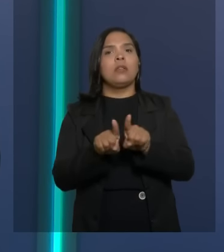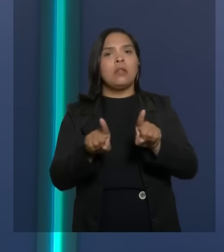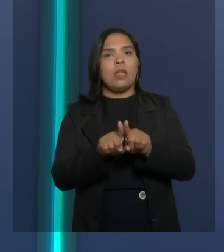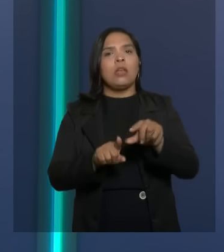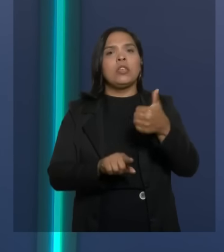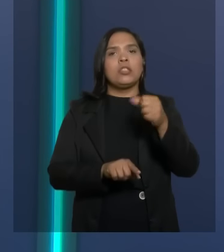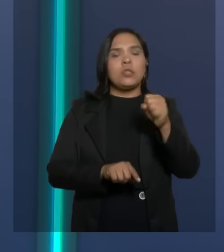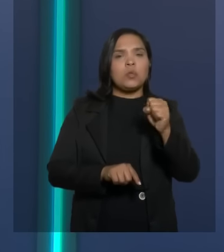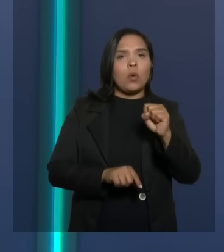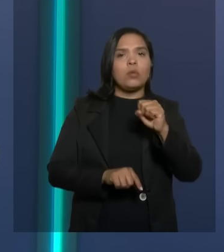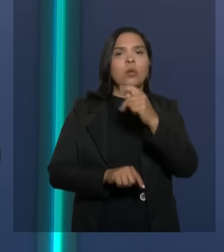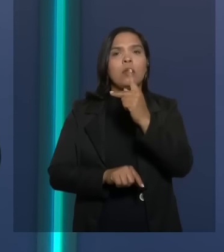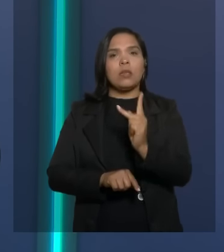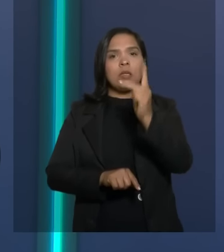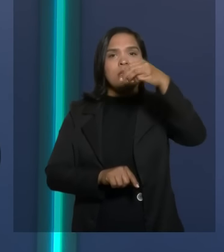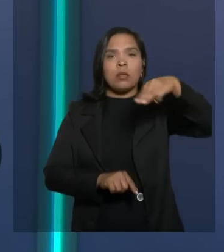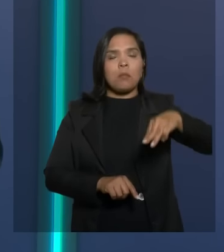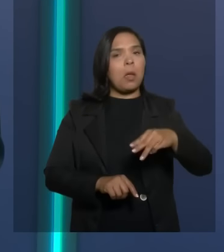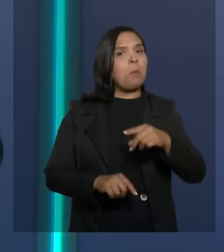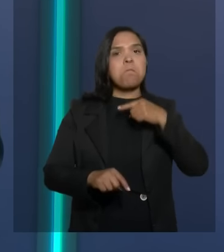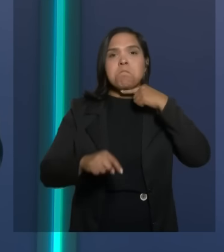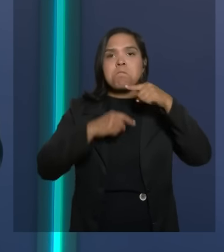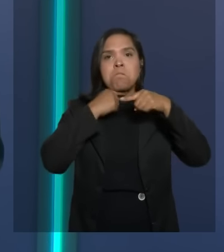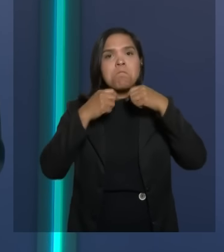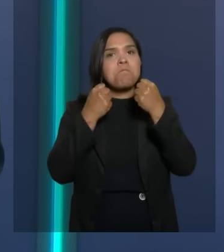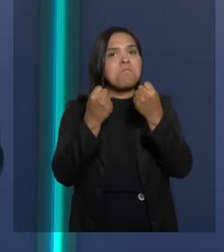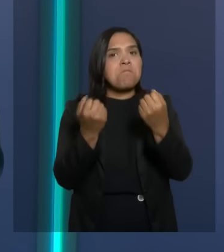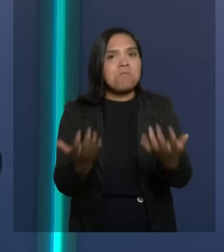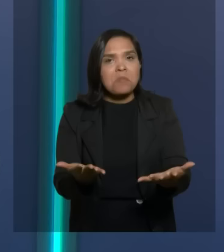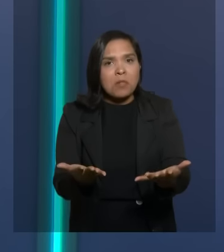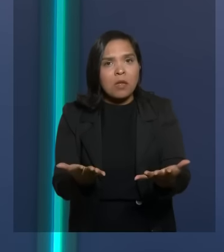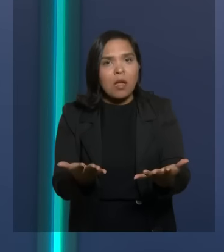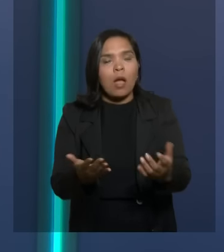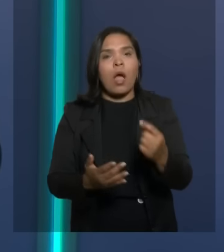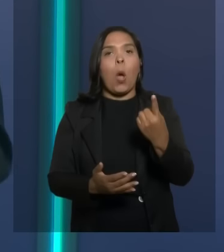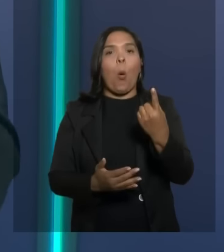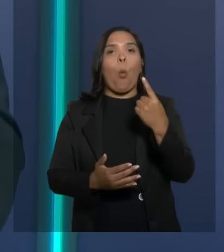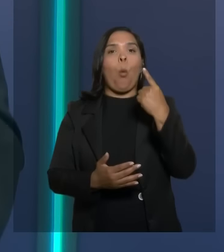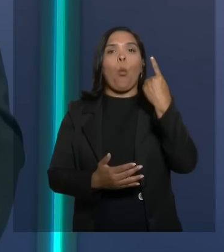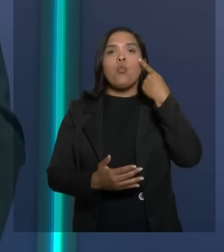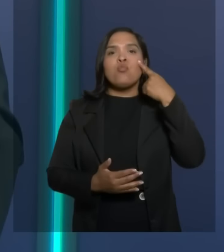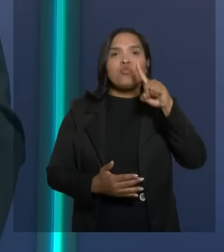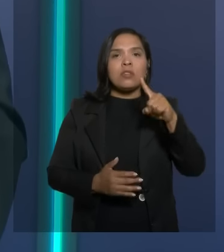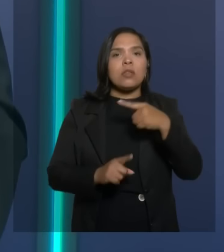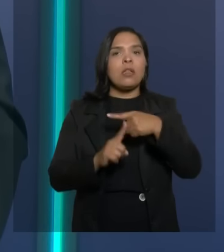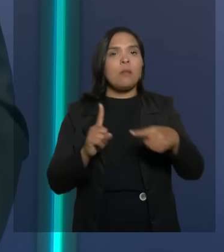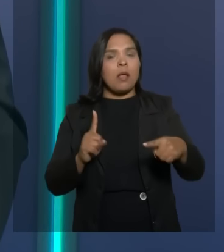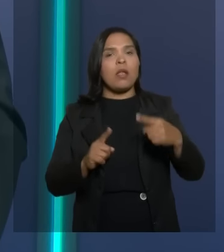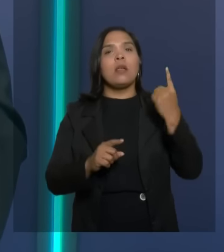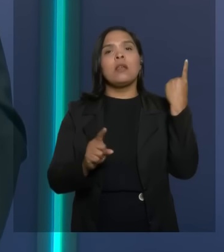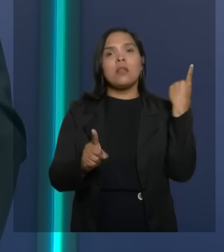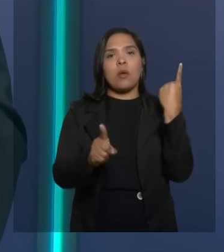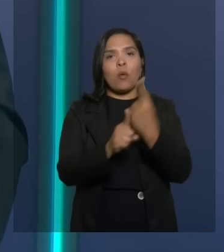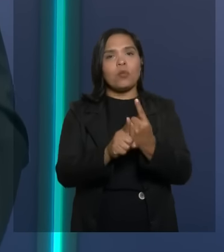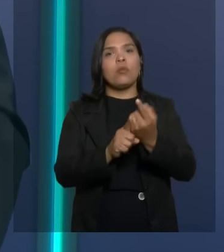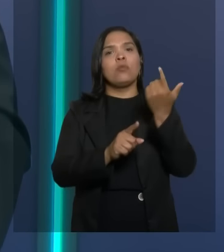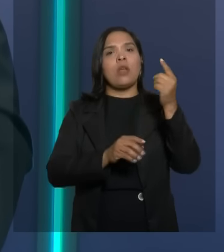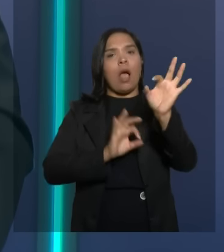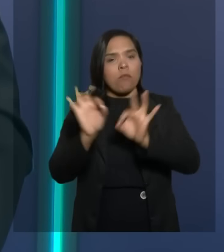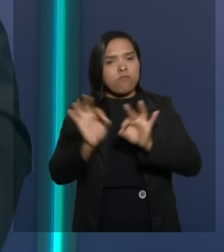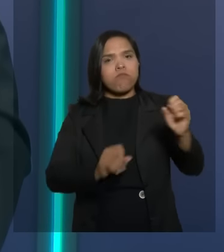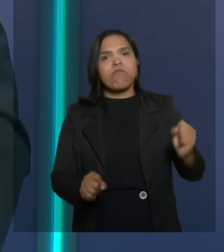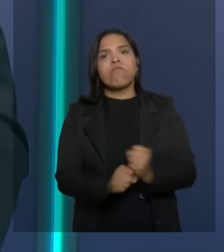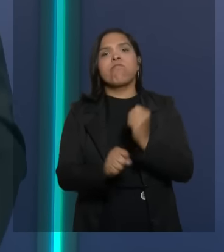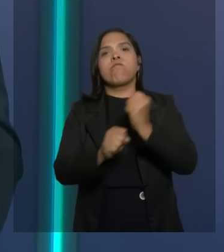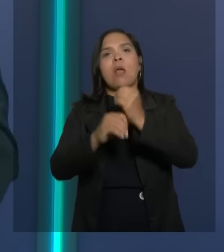conseguiram entregar, agora na parte urbana apenas em um dia e meio nós entregamos a Avenida Recapiada, então é isso,